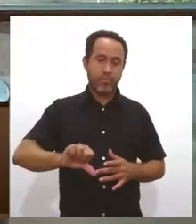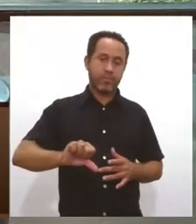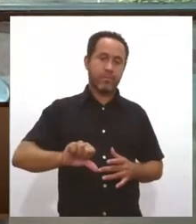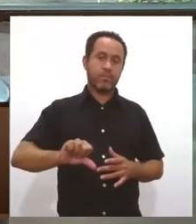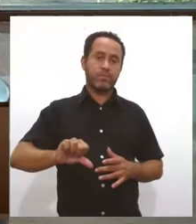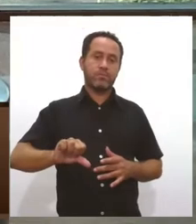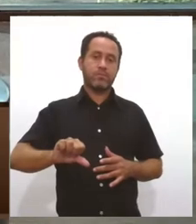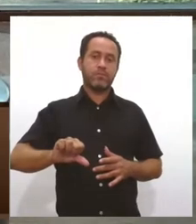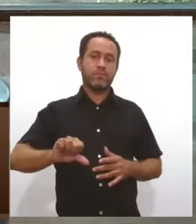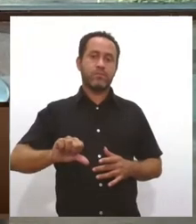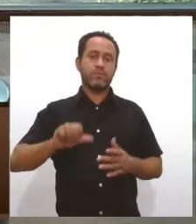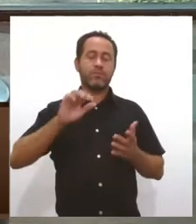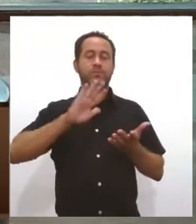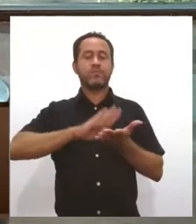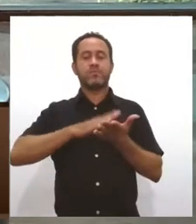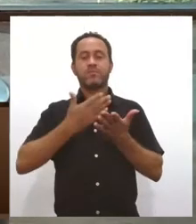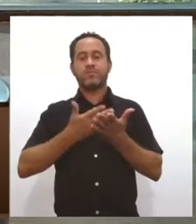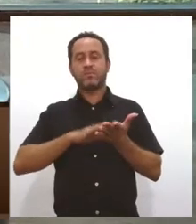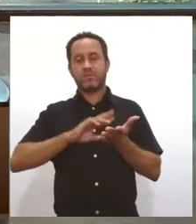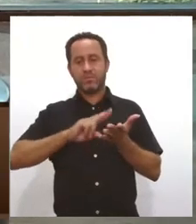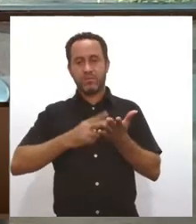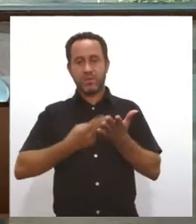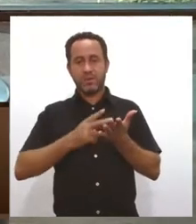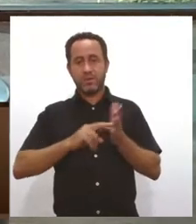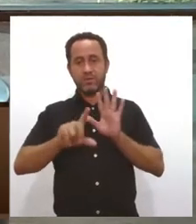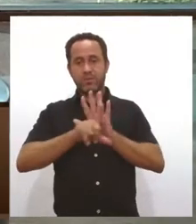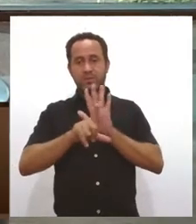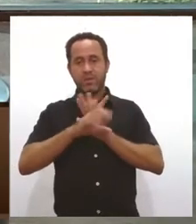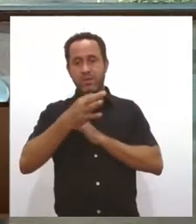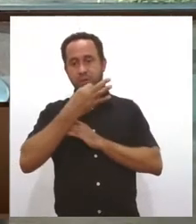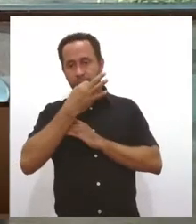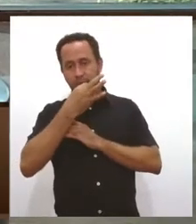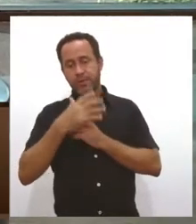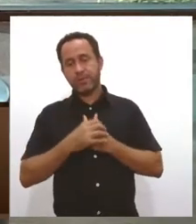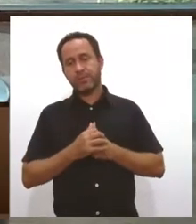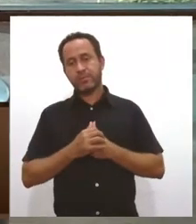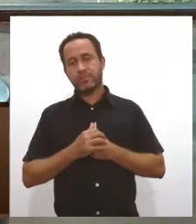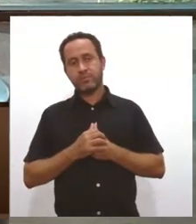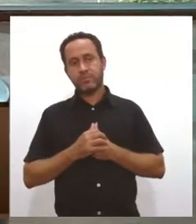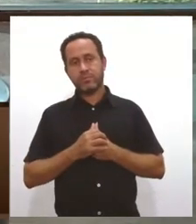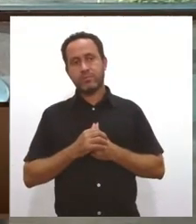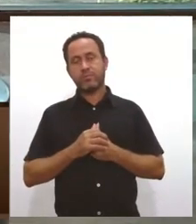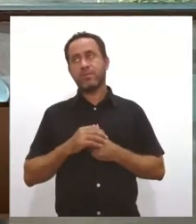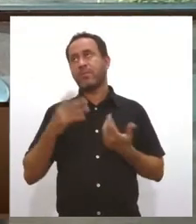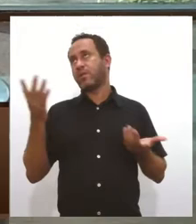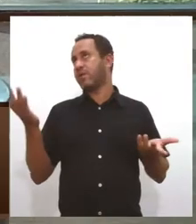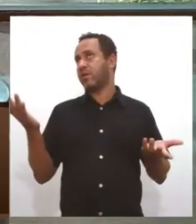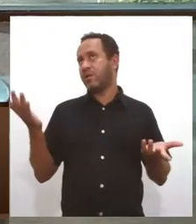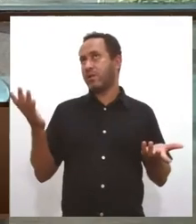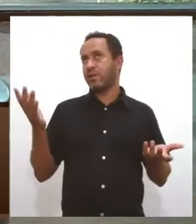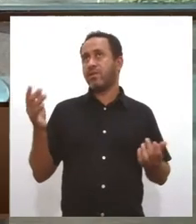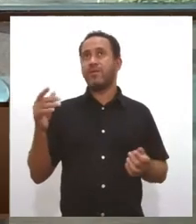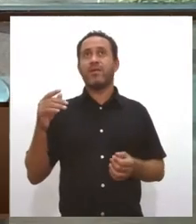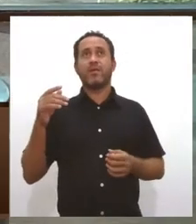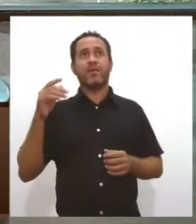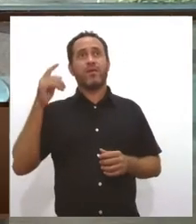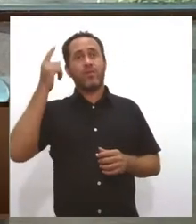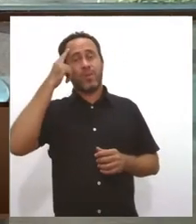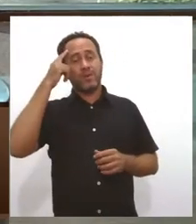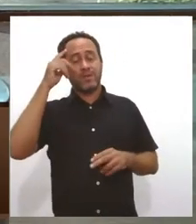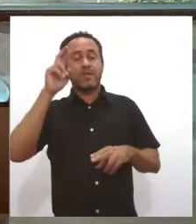interpretação e subjetividade? É a história de quem vai estar lá sentado para